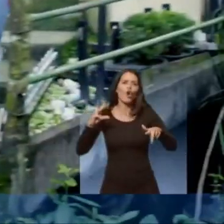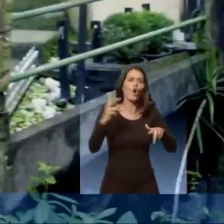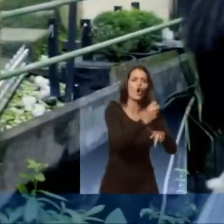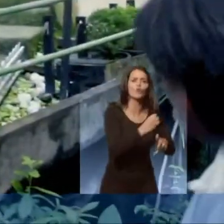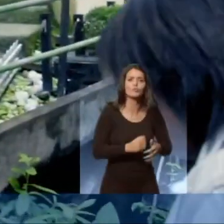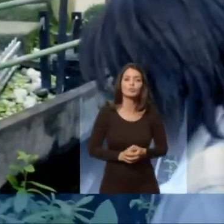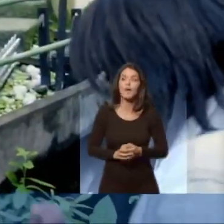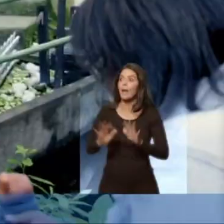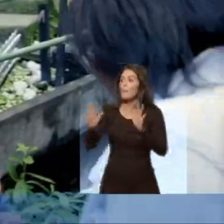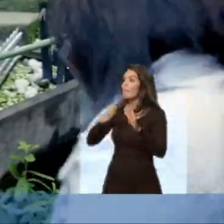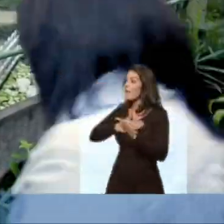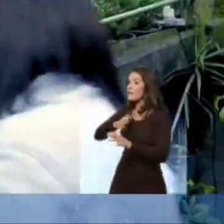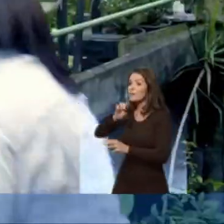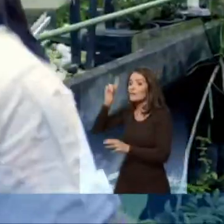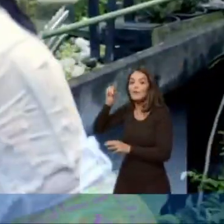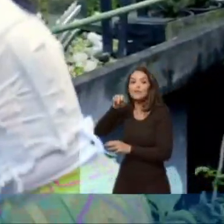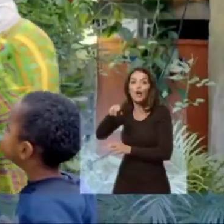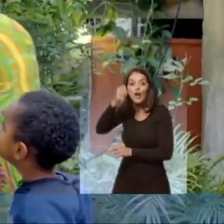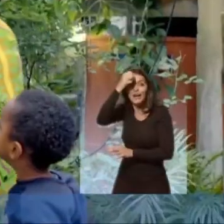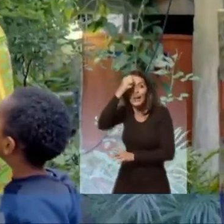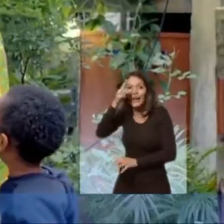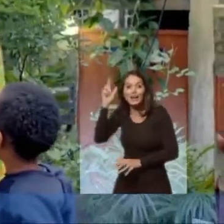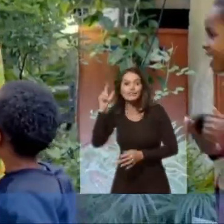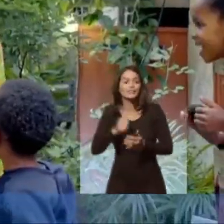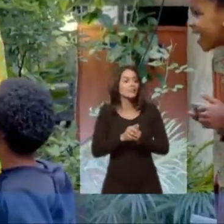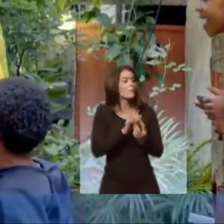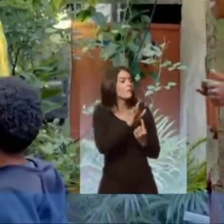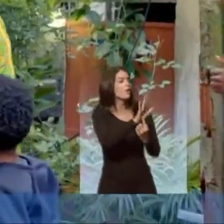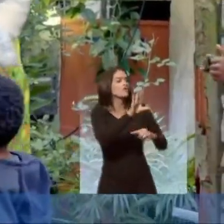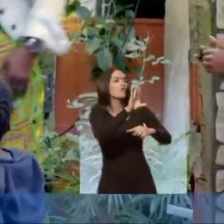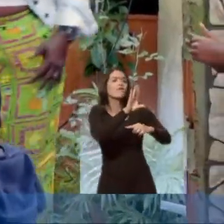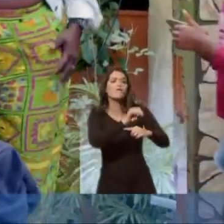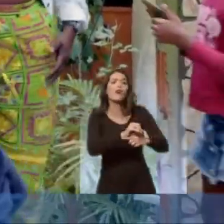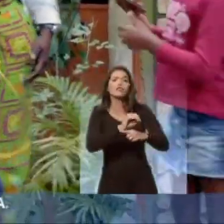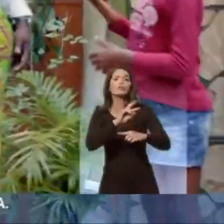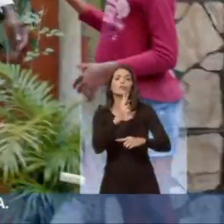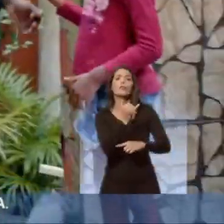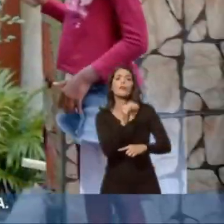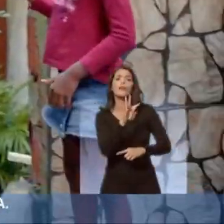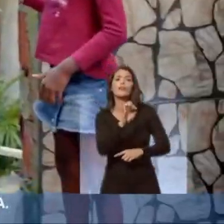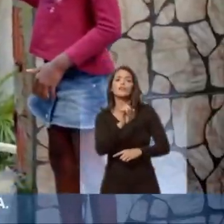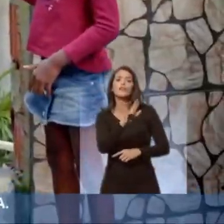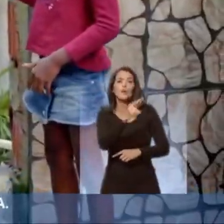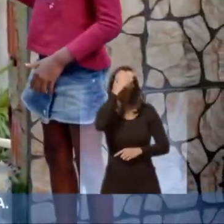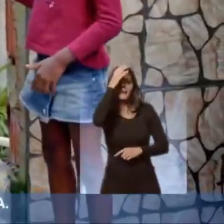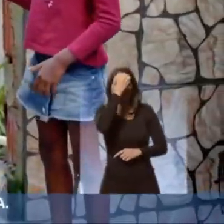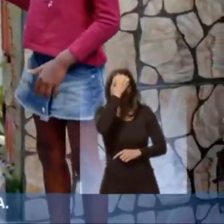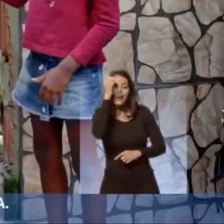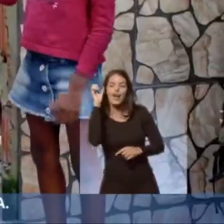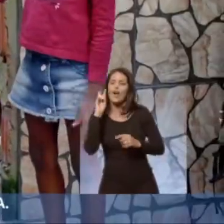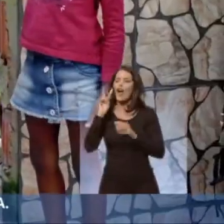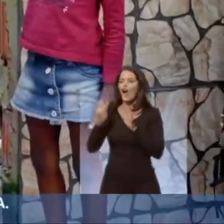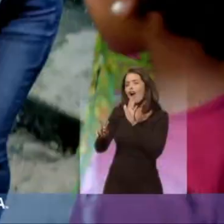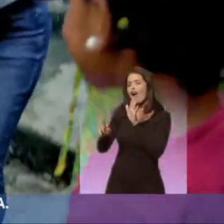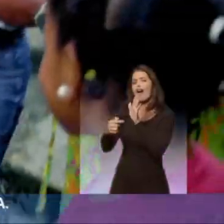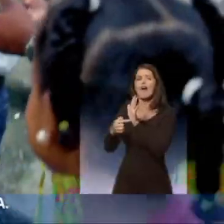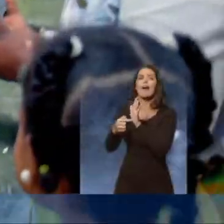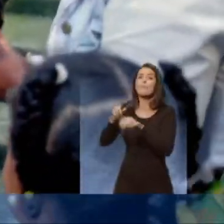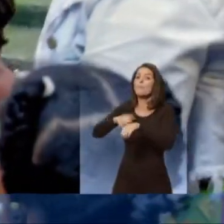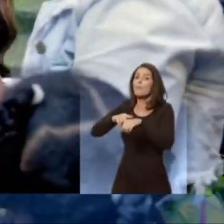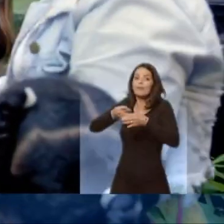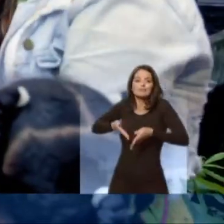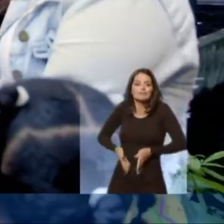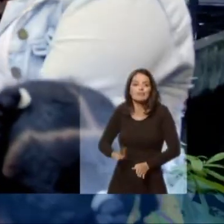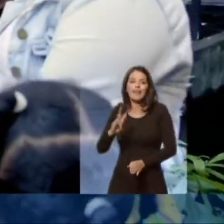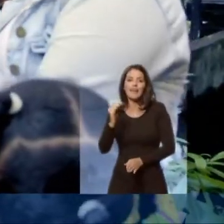Kelly, olha quem tá aqui! Meu Deus, Clarissa! Tudo bem? Tudo bom? Gostou, meu Deus, o doetão pra tear Clarissa.